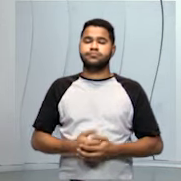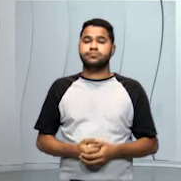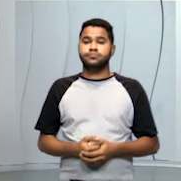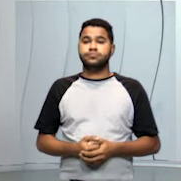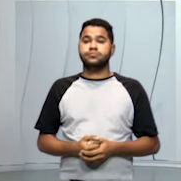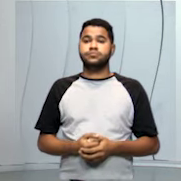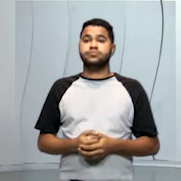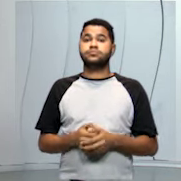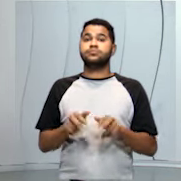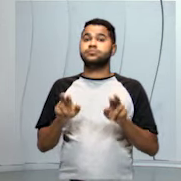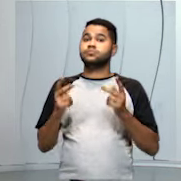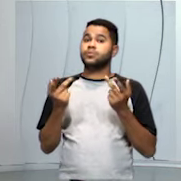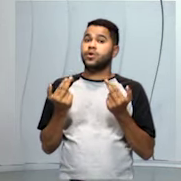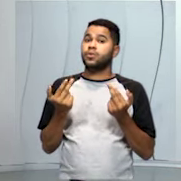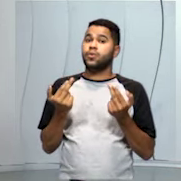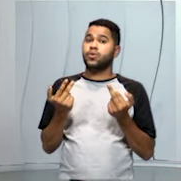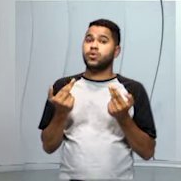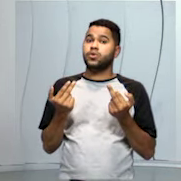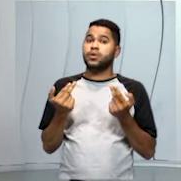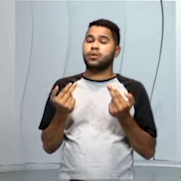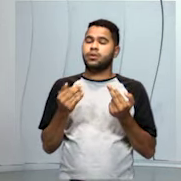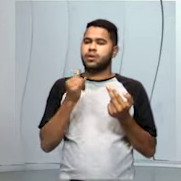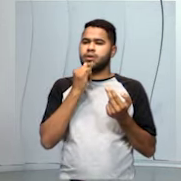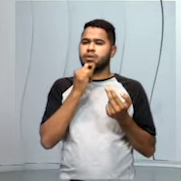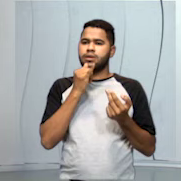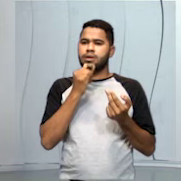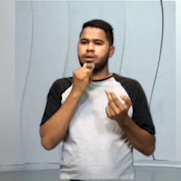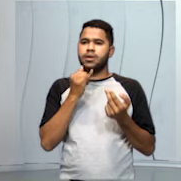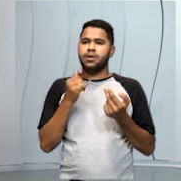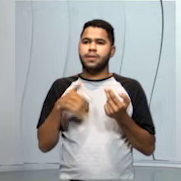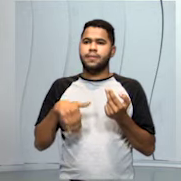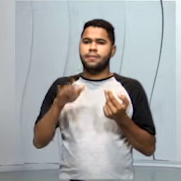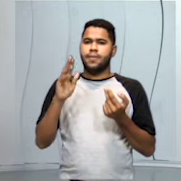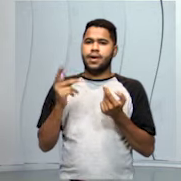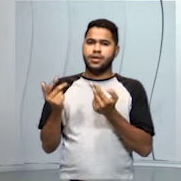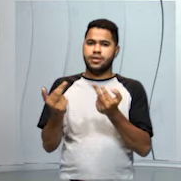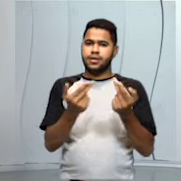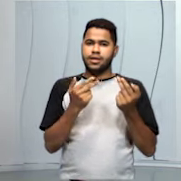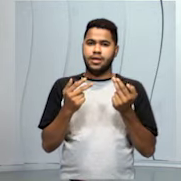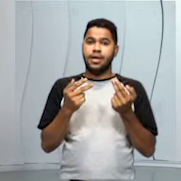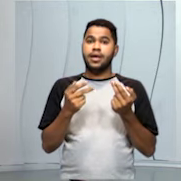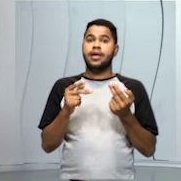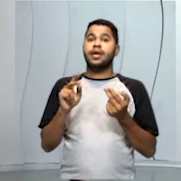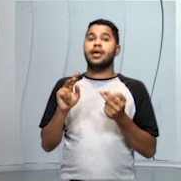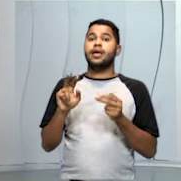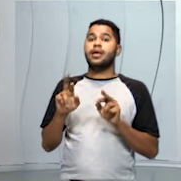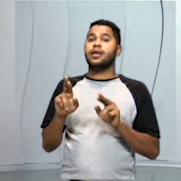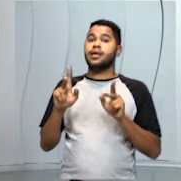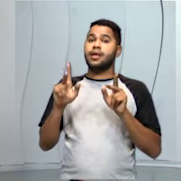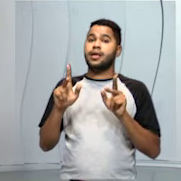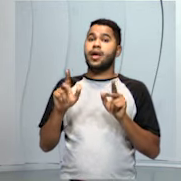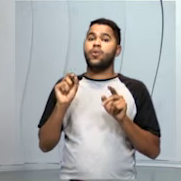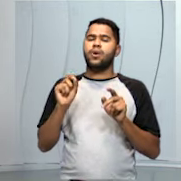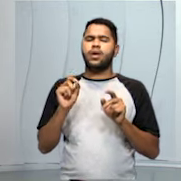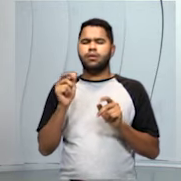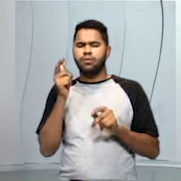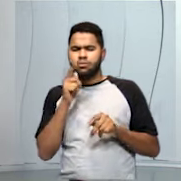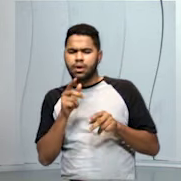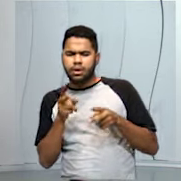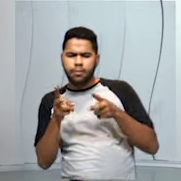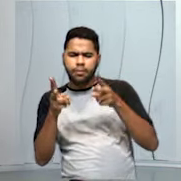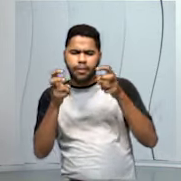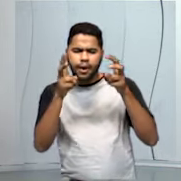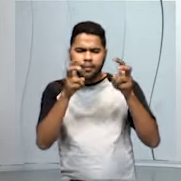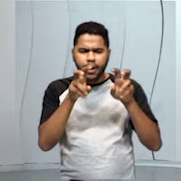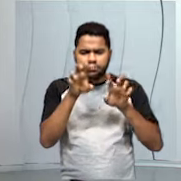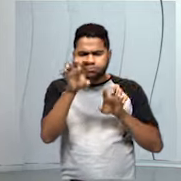homogênea é aquela mistura mais igual e heterogênea é aquela mistura em que a gente consegue perceber